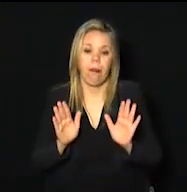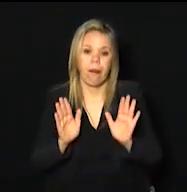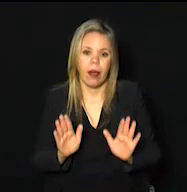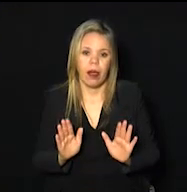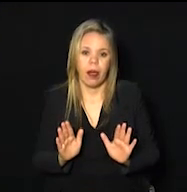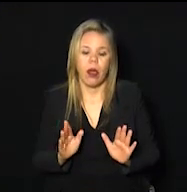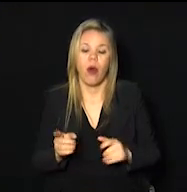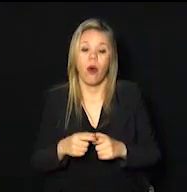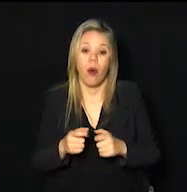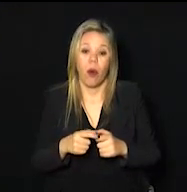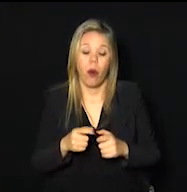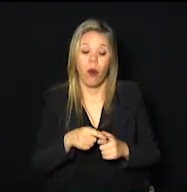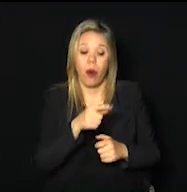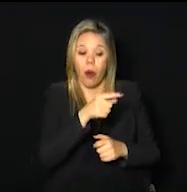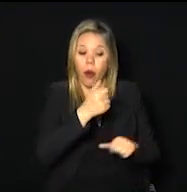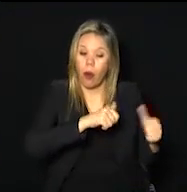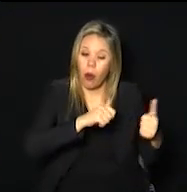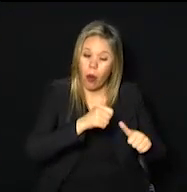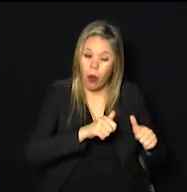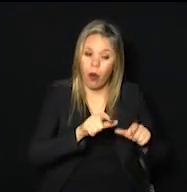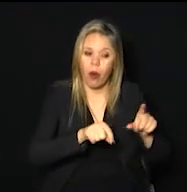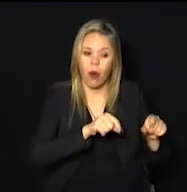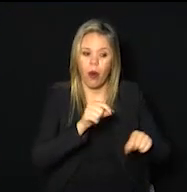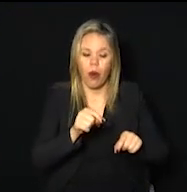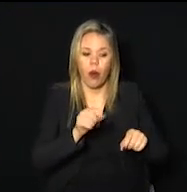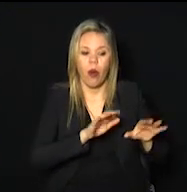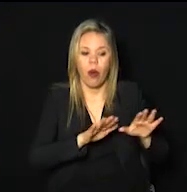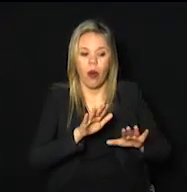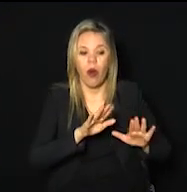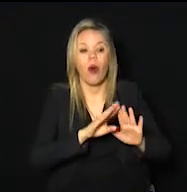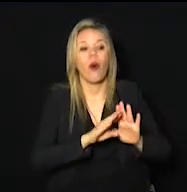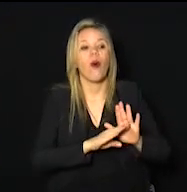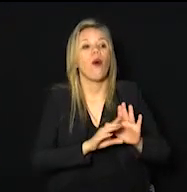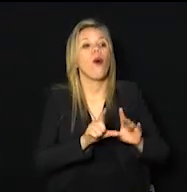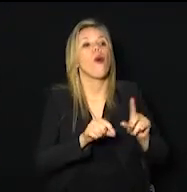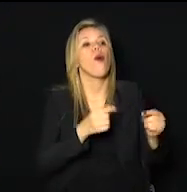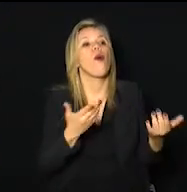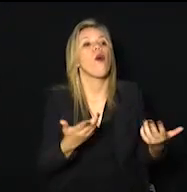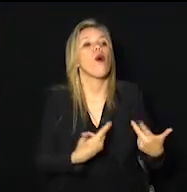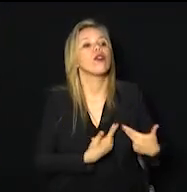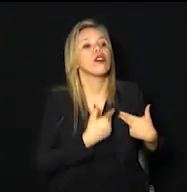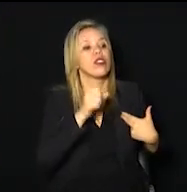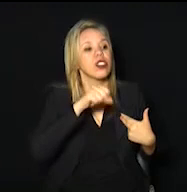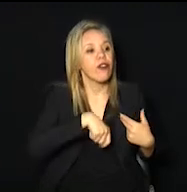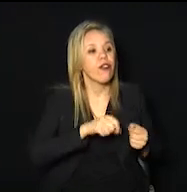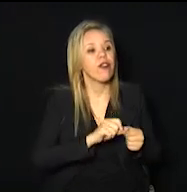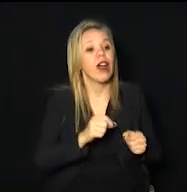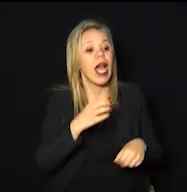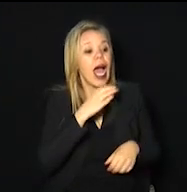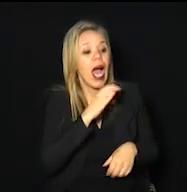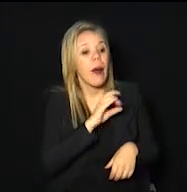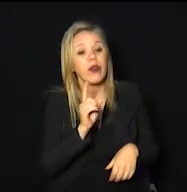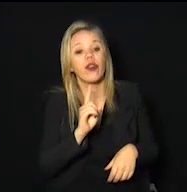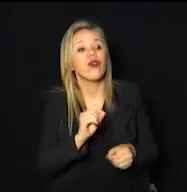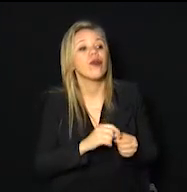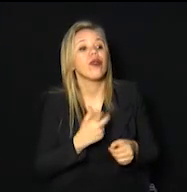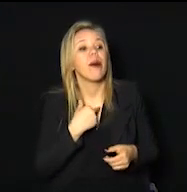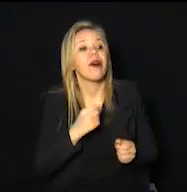O médico ainda vai ter que continuar tendo muito critério para saber qual faz e qual não faz.